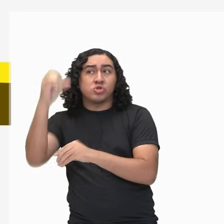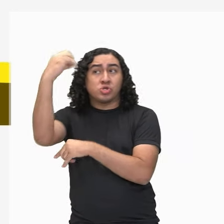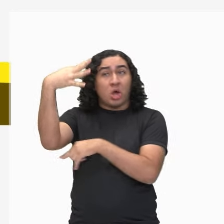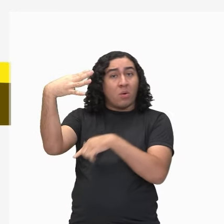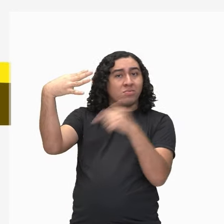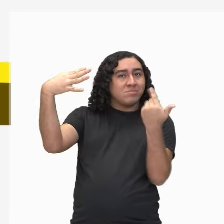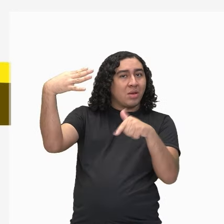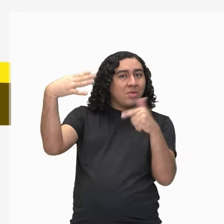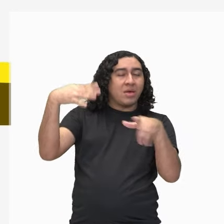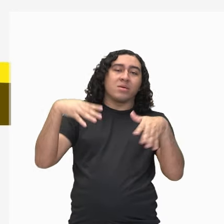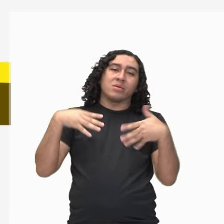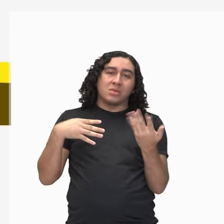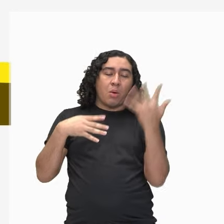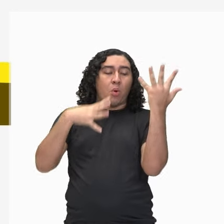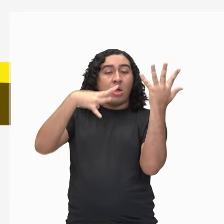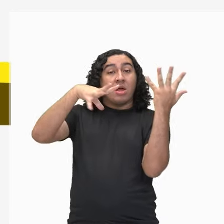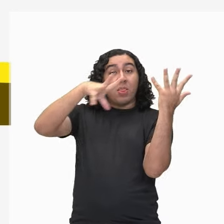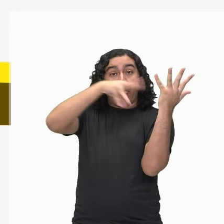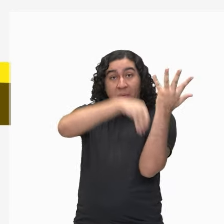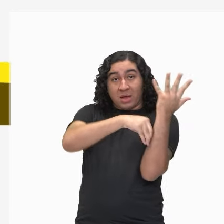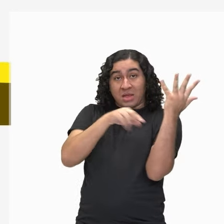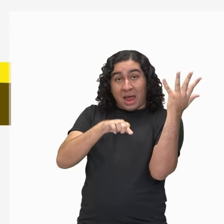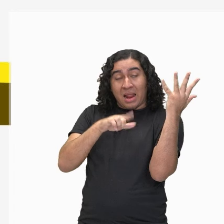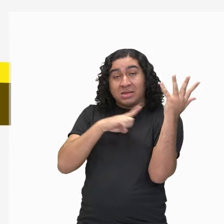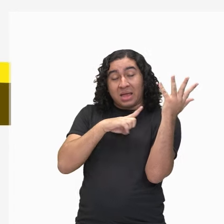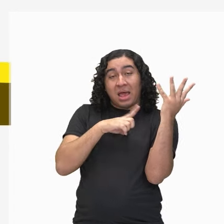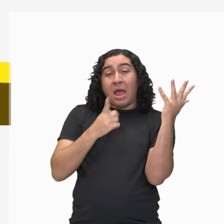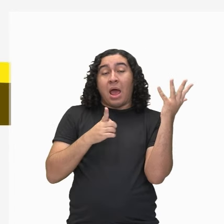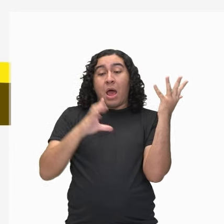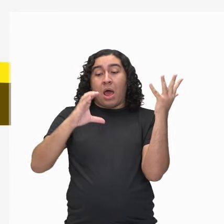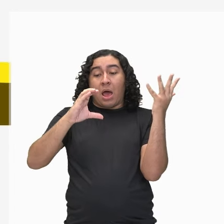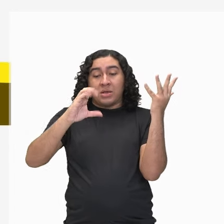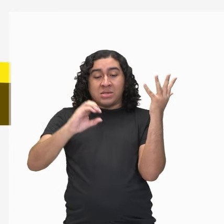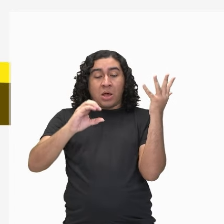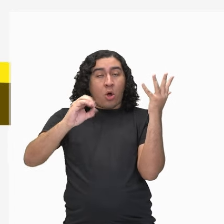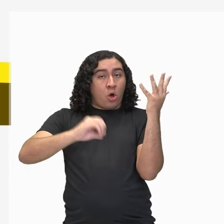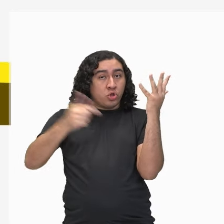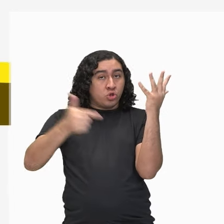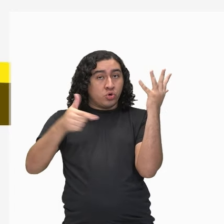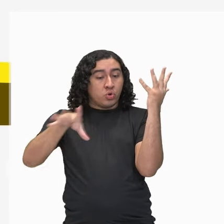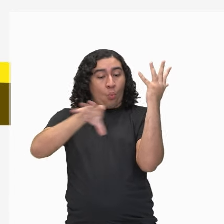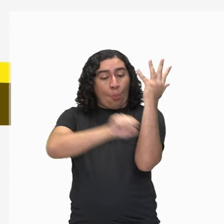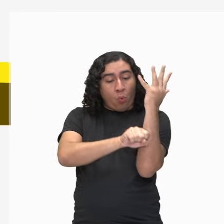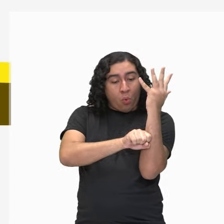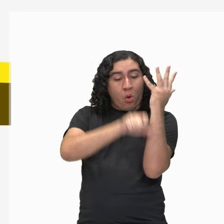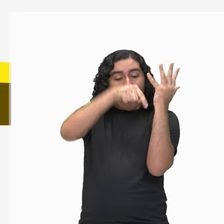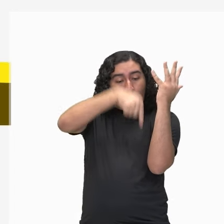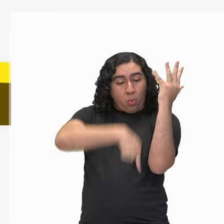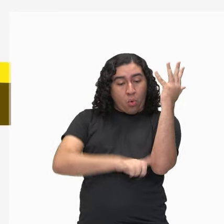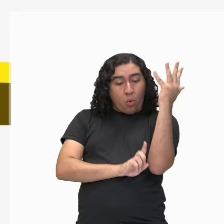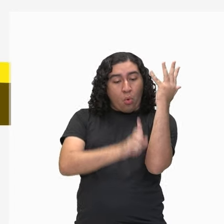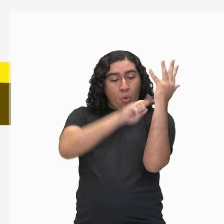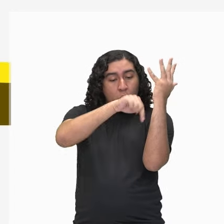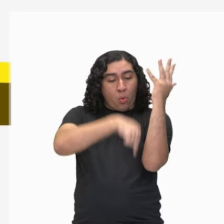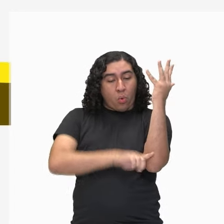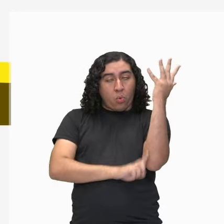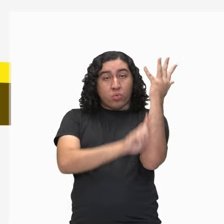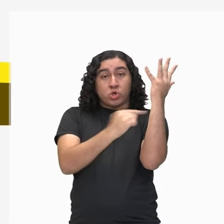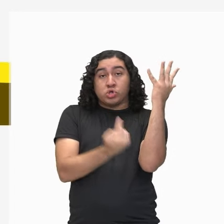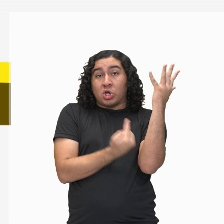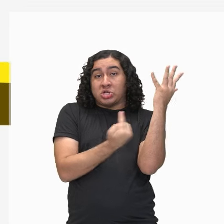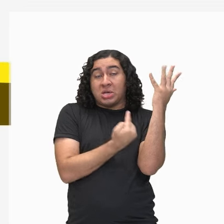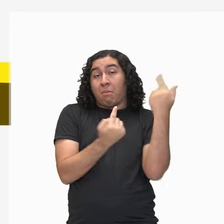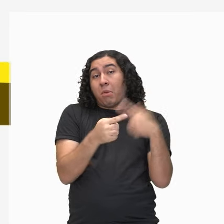oxigênio e aí ela realiza respiração aeróbica através do uso desse oxigênio. Então ela vai ali